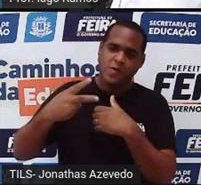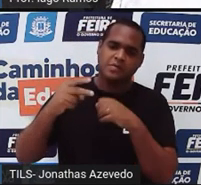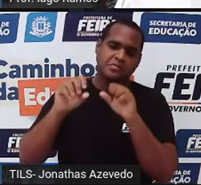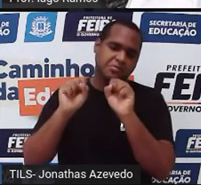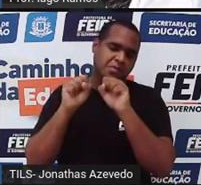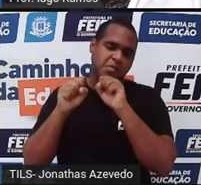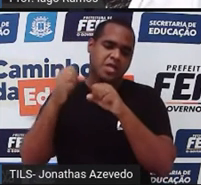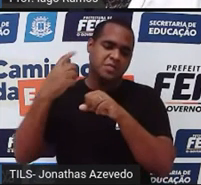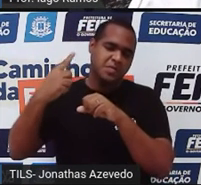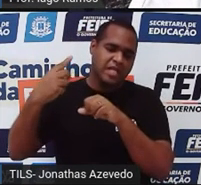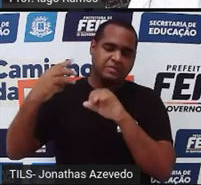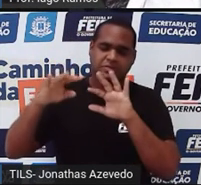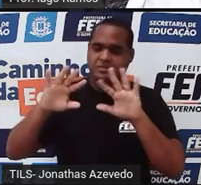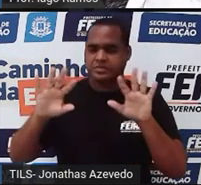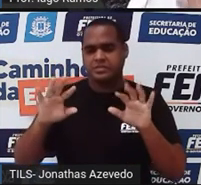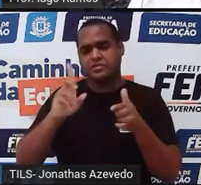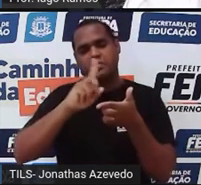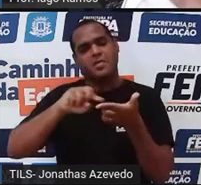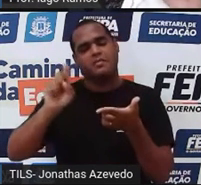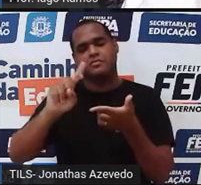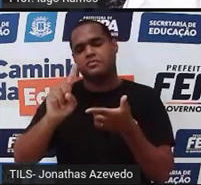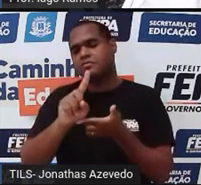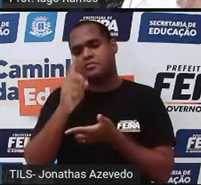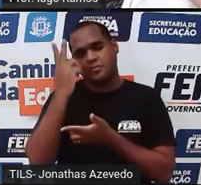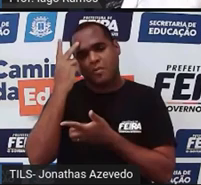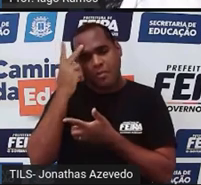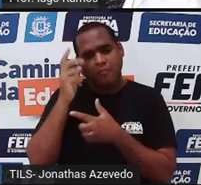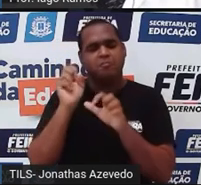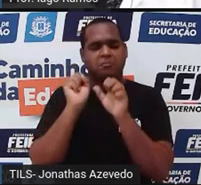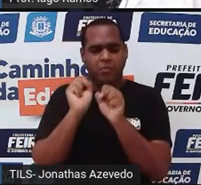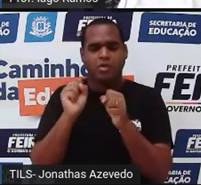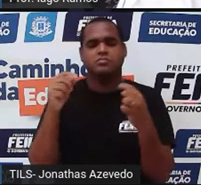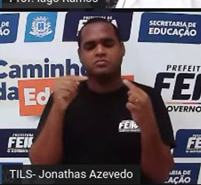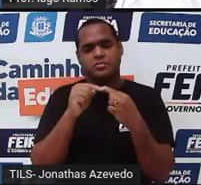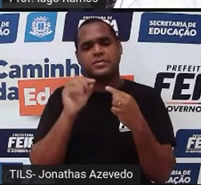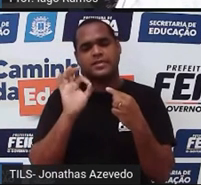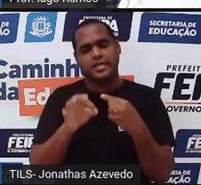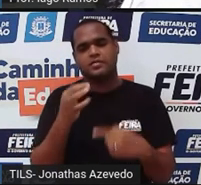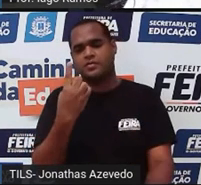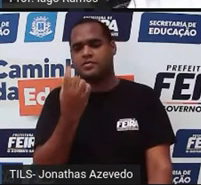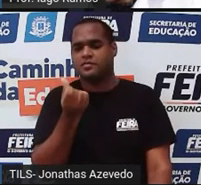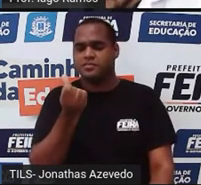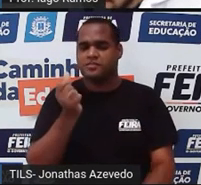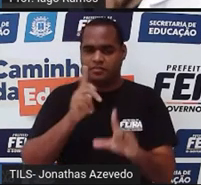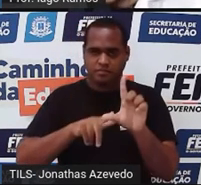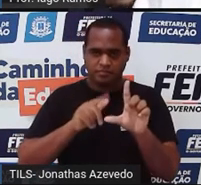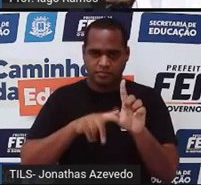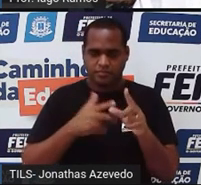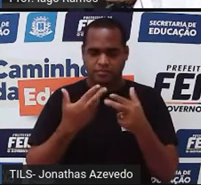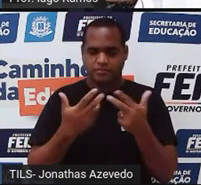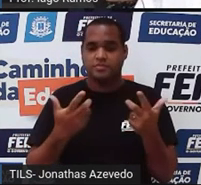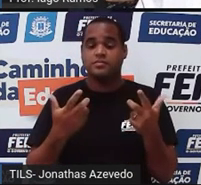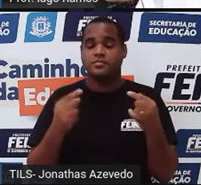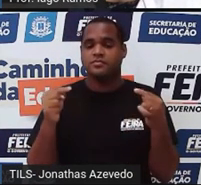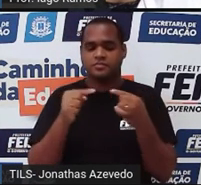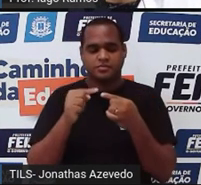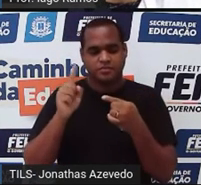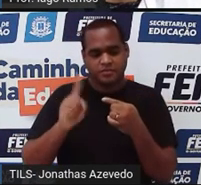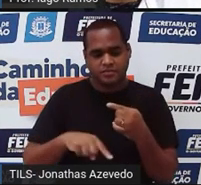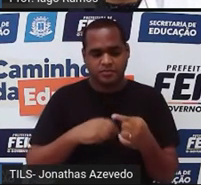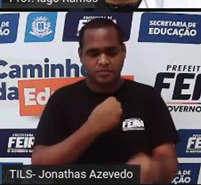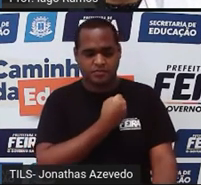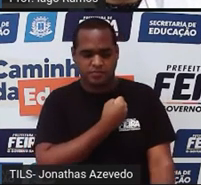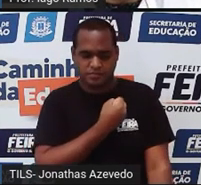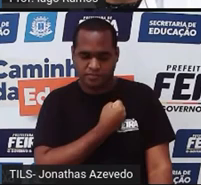a terceira com a primeira, não tem problema, continua valendo as 26 letras, tá? Só que aí agora aparece um